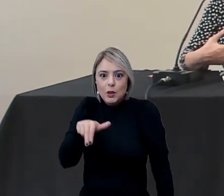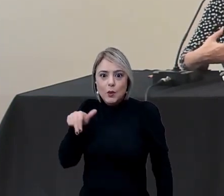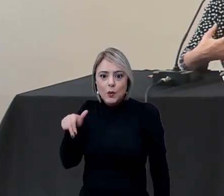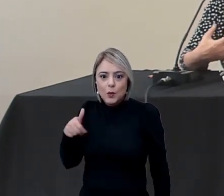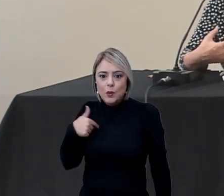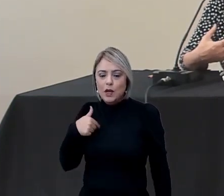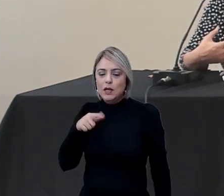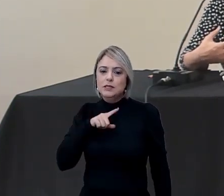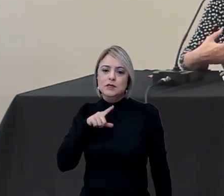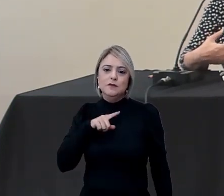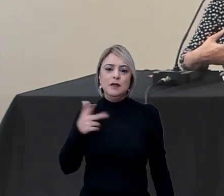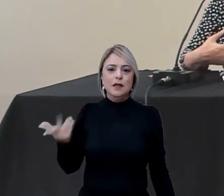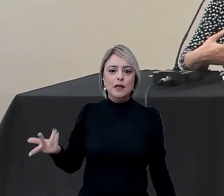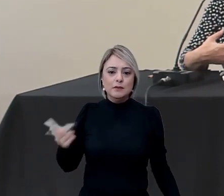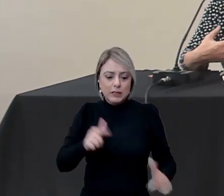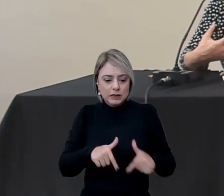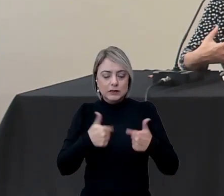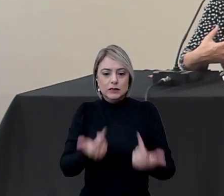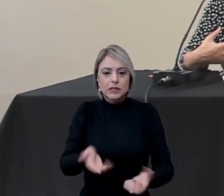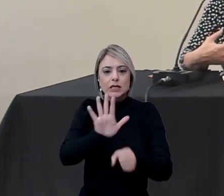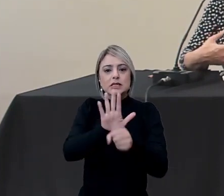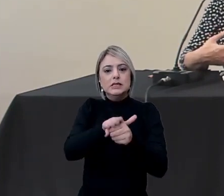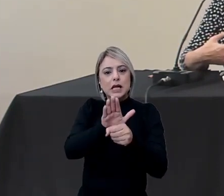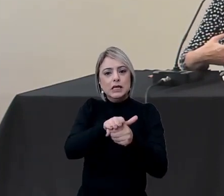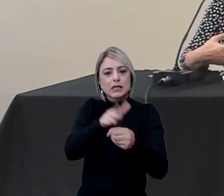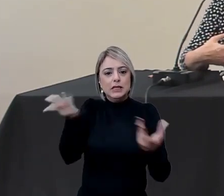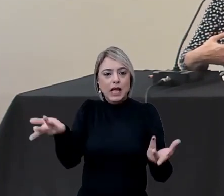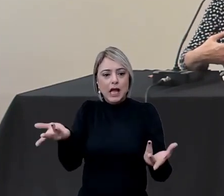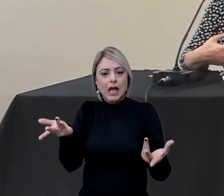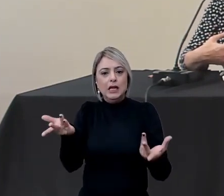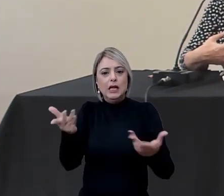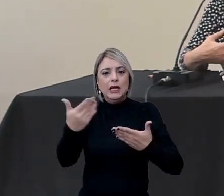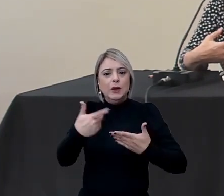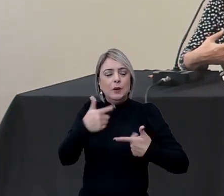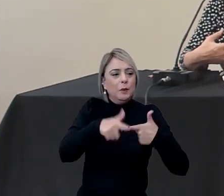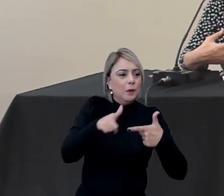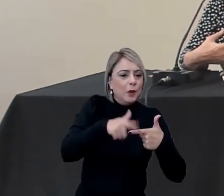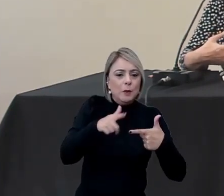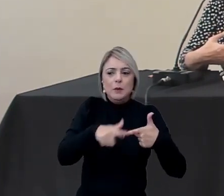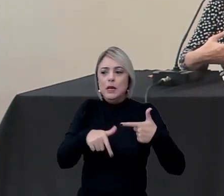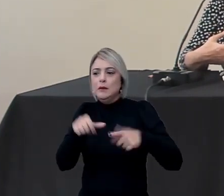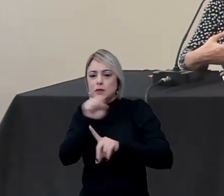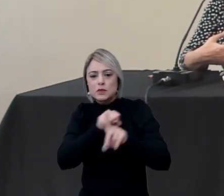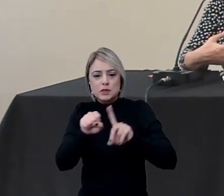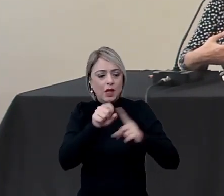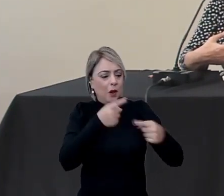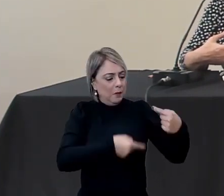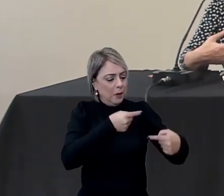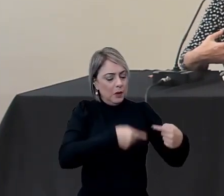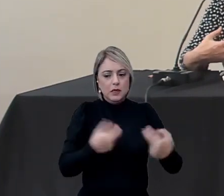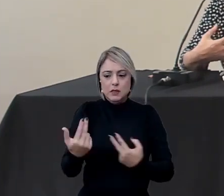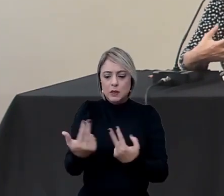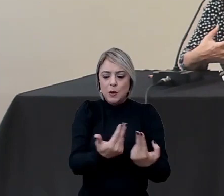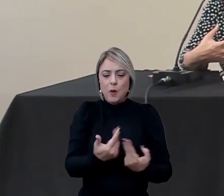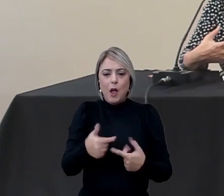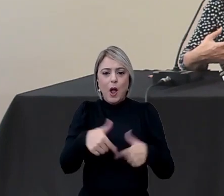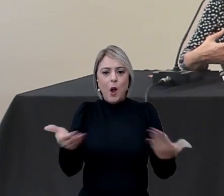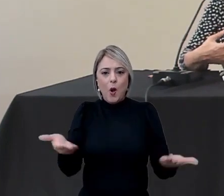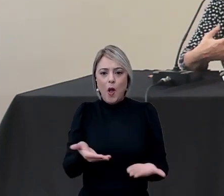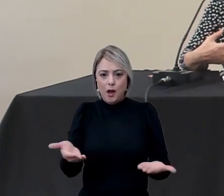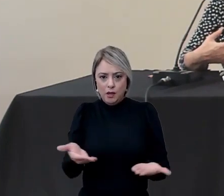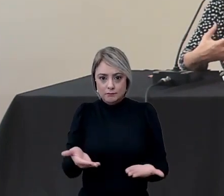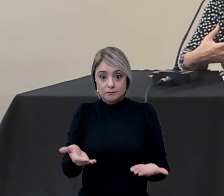tivemos um desafio sanitário, uma crise social e política como essa que a gente enfrenta agora.